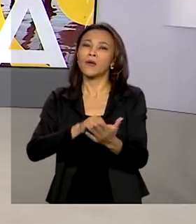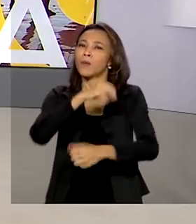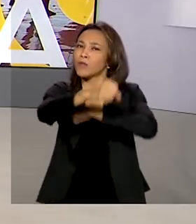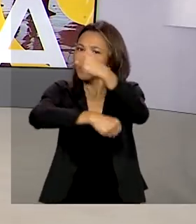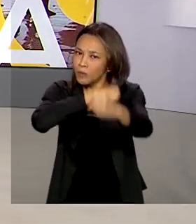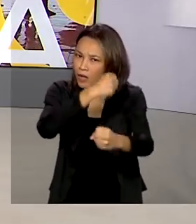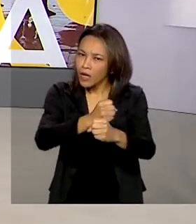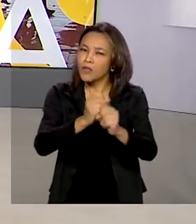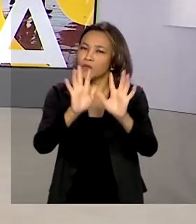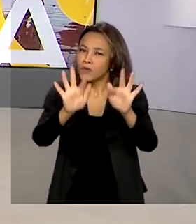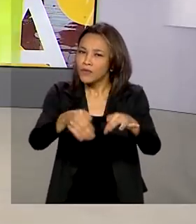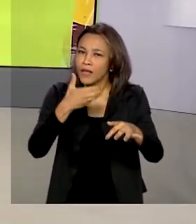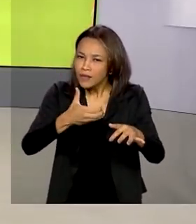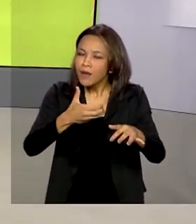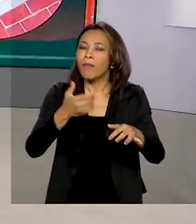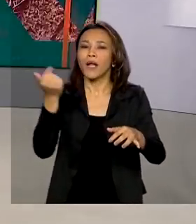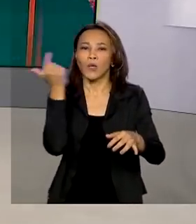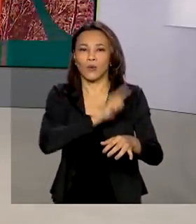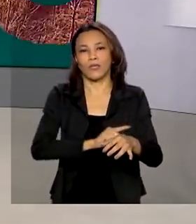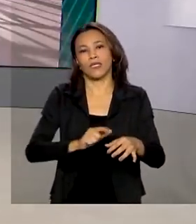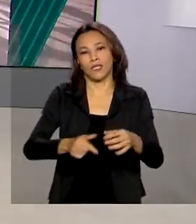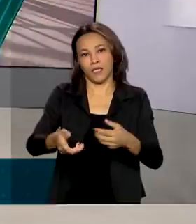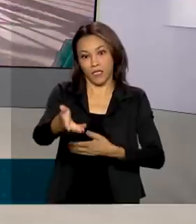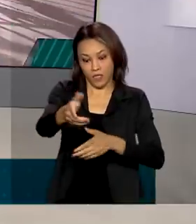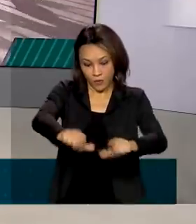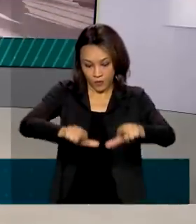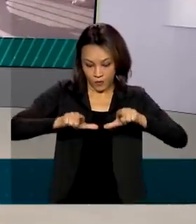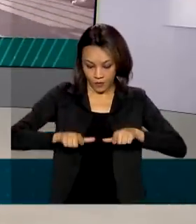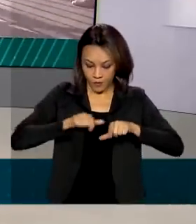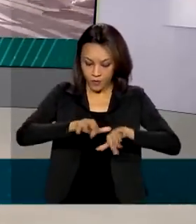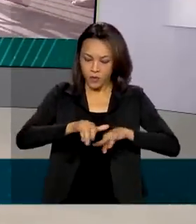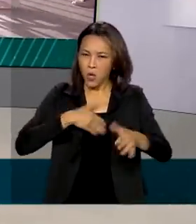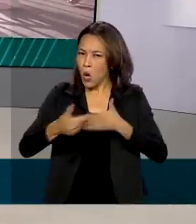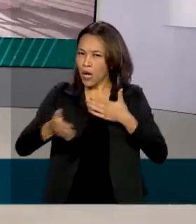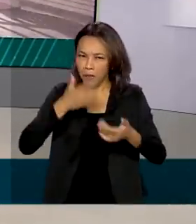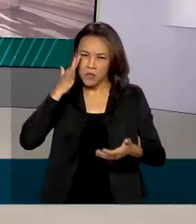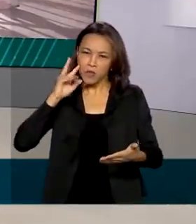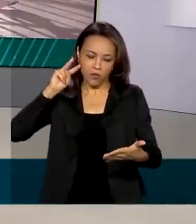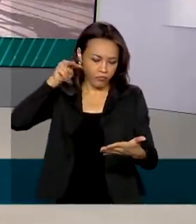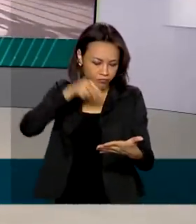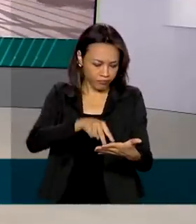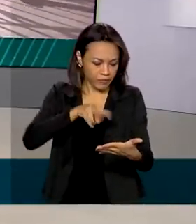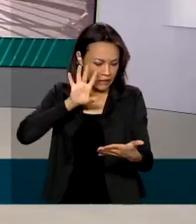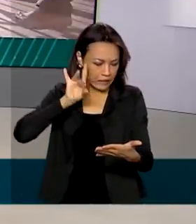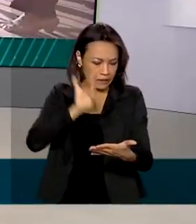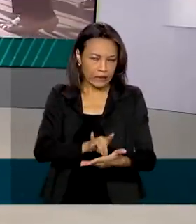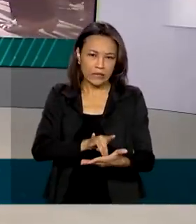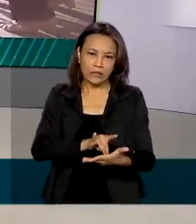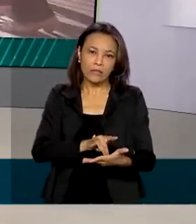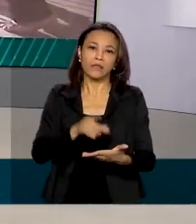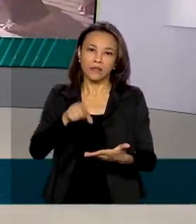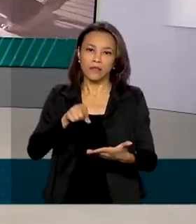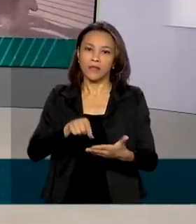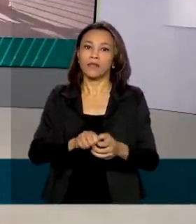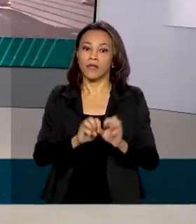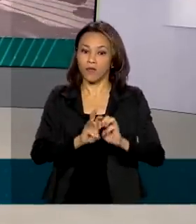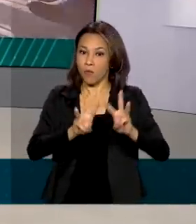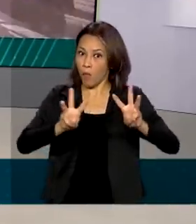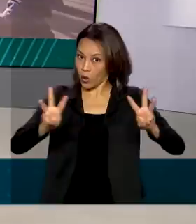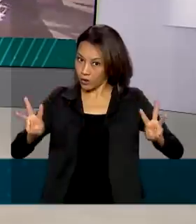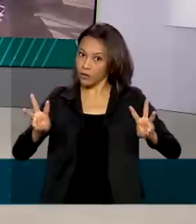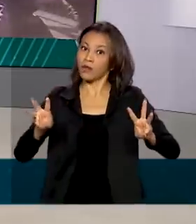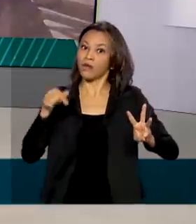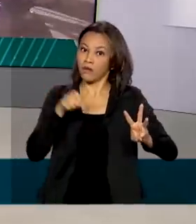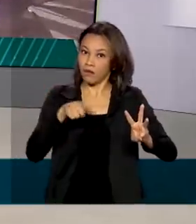digitalizar o sistema. Além disso, qualquer um vai poder verificar a autenticidade do documento por meio do portal validador